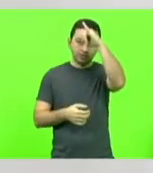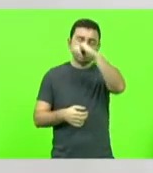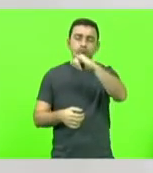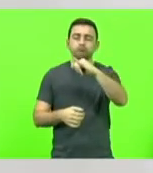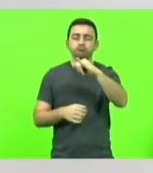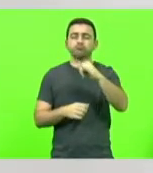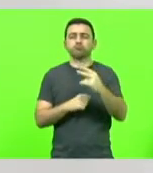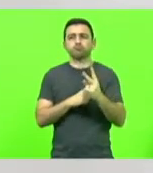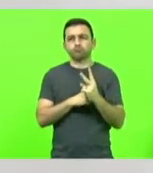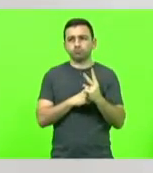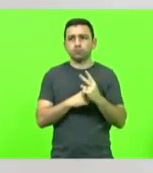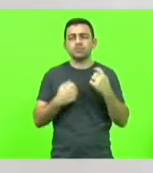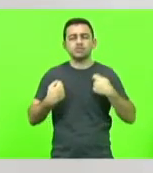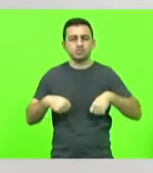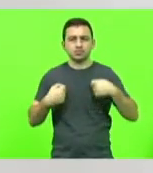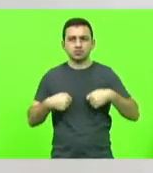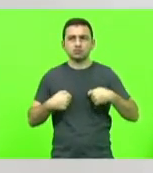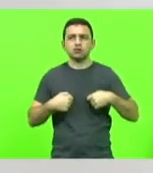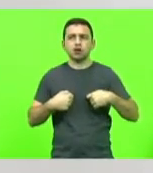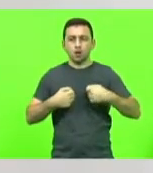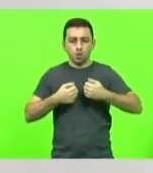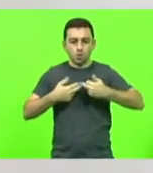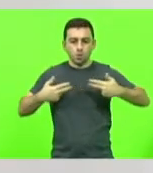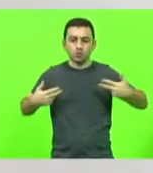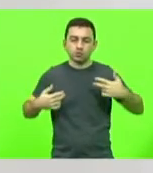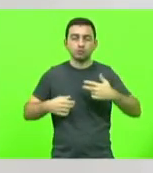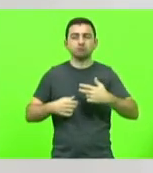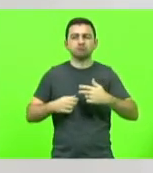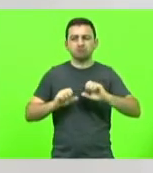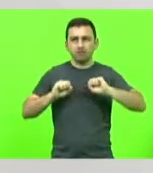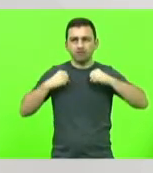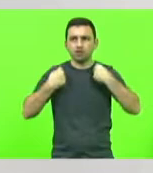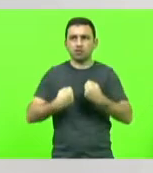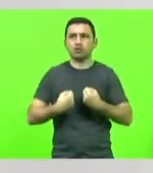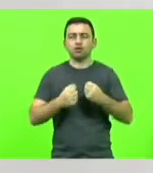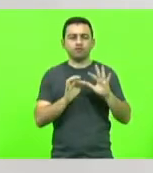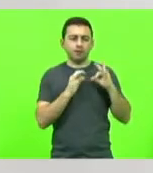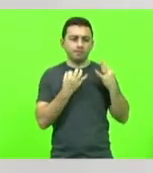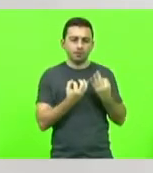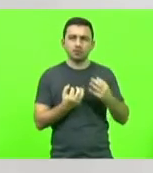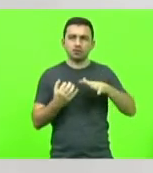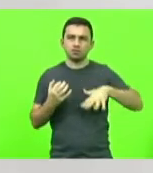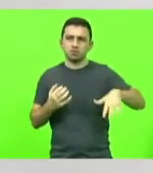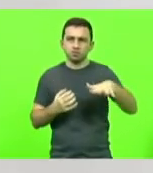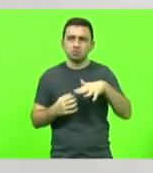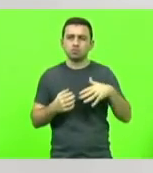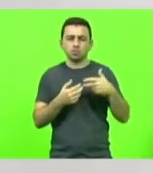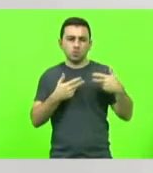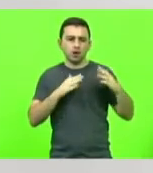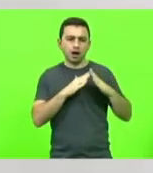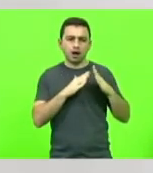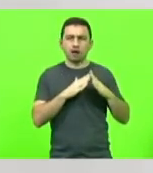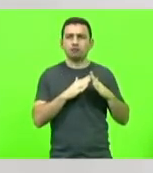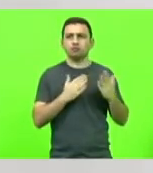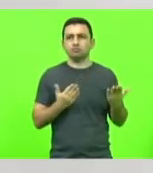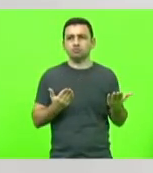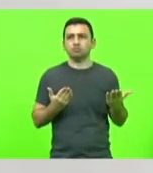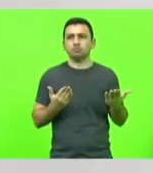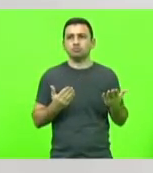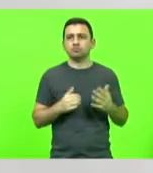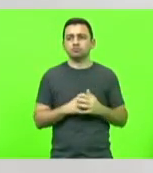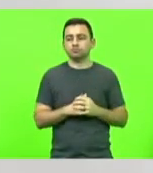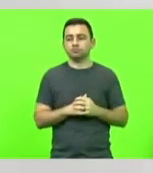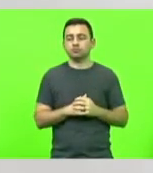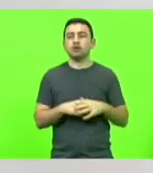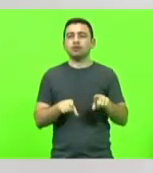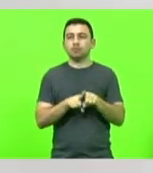merece dispor de meios para se defender, defender sua família e seu patrimônio. Vamos honrar e